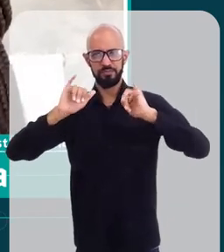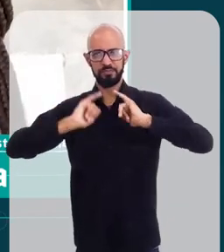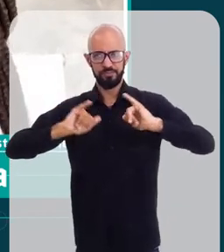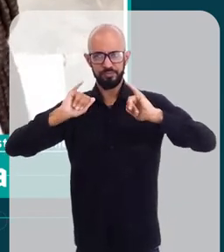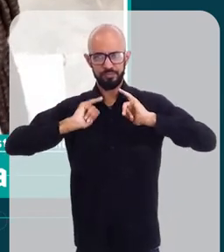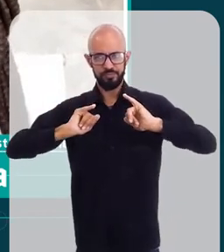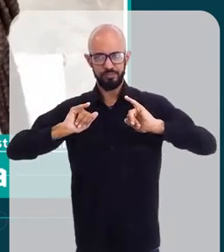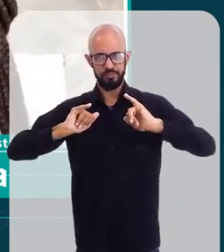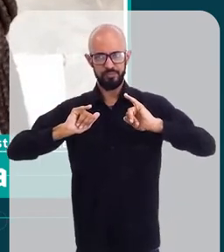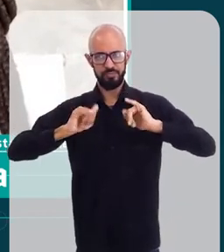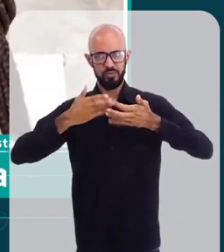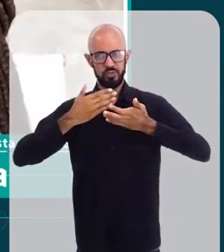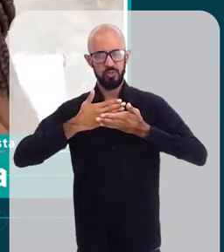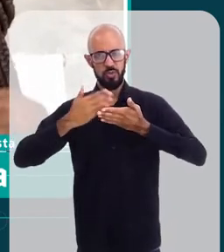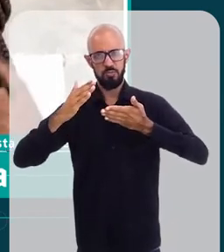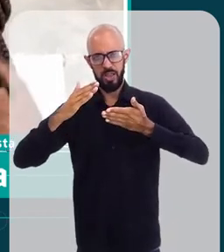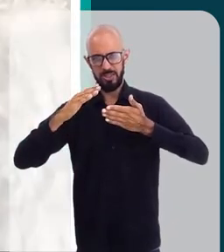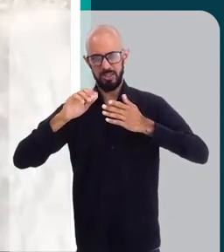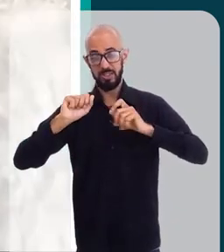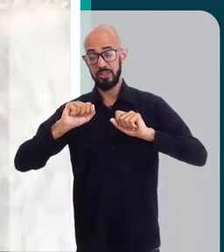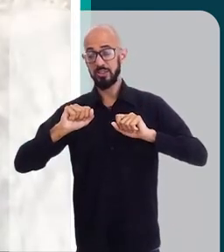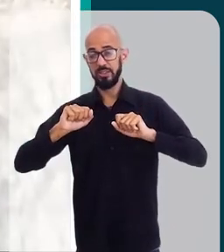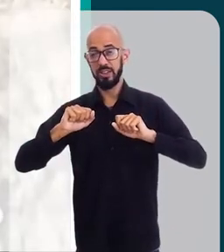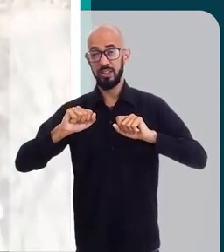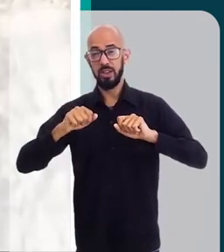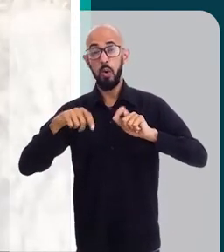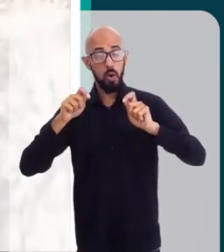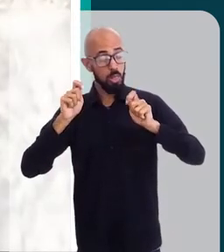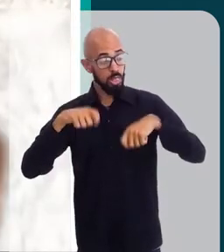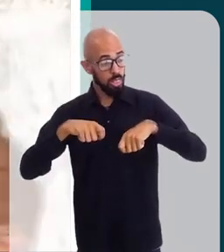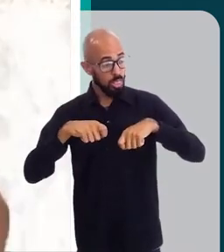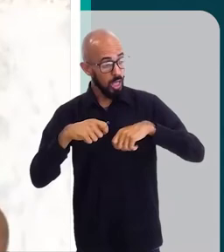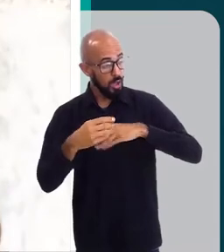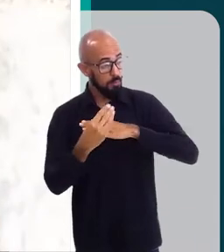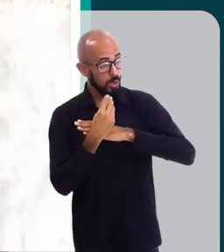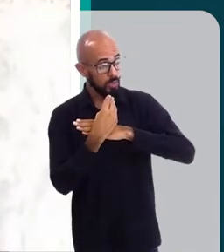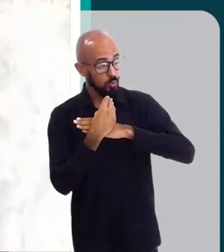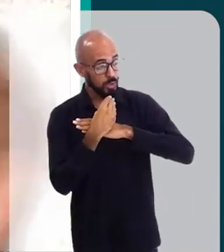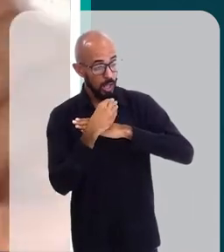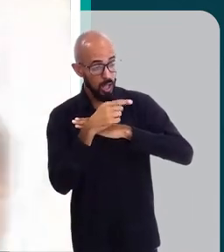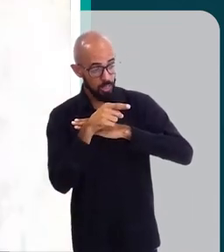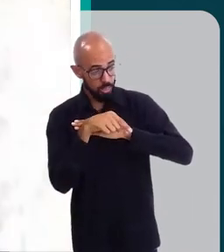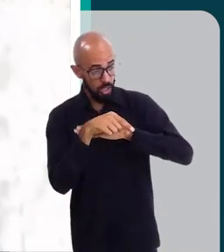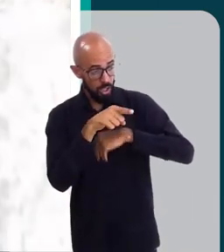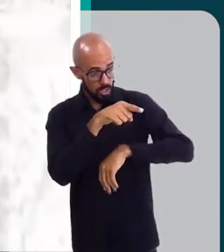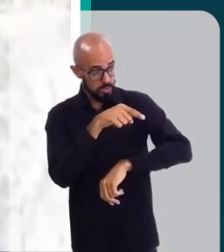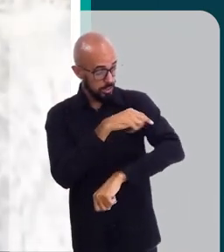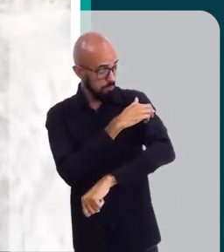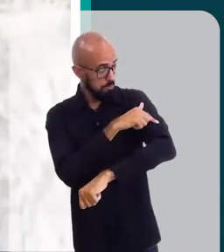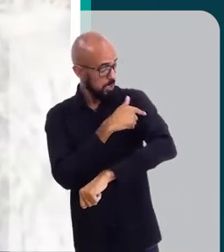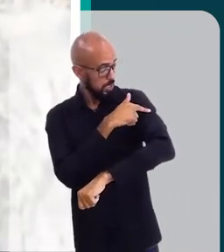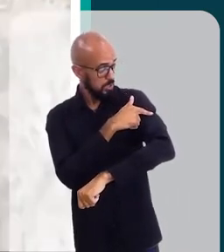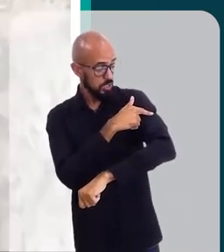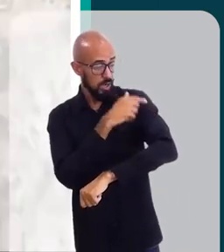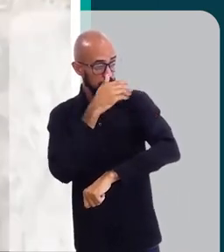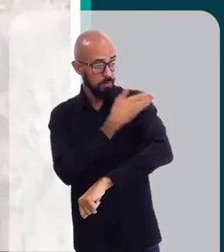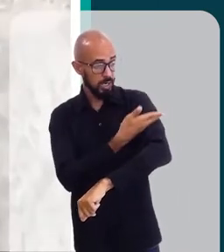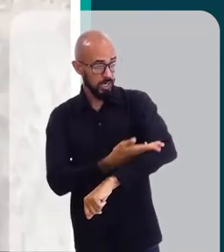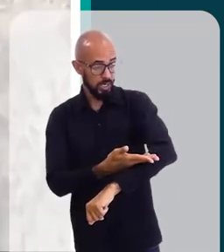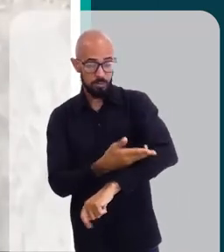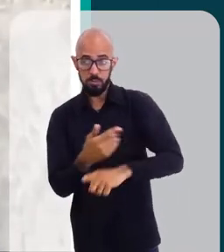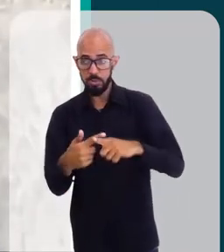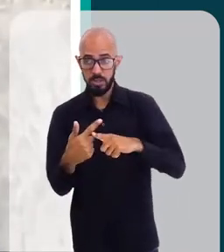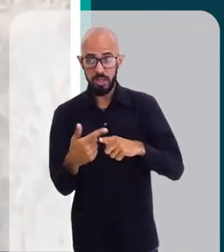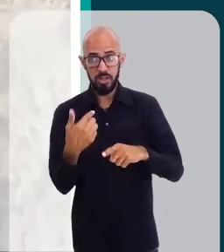TV, a gente começa a se ver nos comerciais. Então, poxa, que mancha, dá para tratar? Então, eu vou tratar. Porque quando eu ia ao